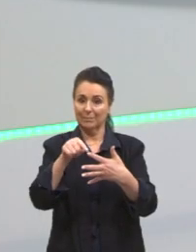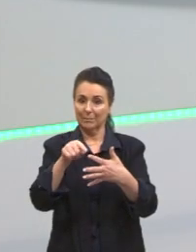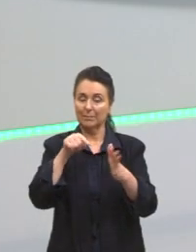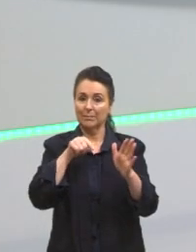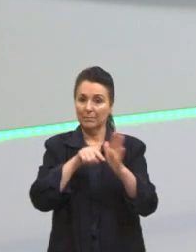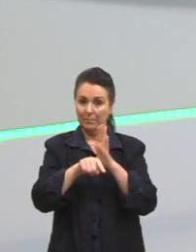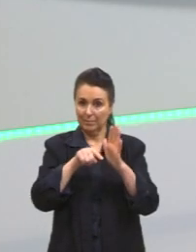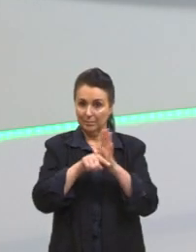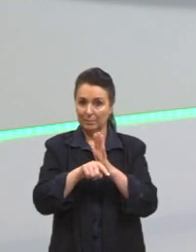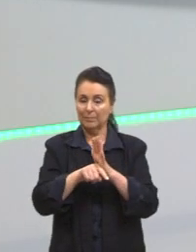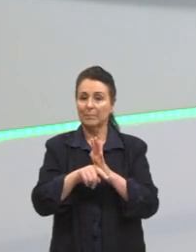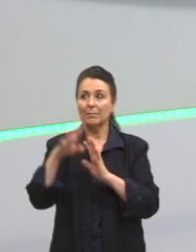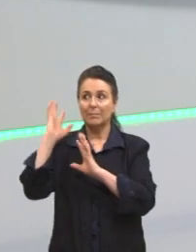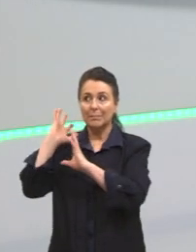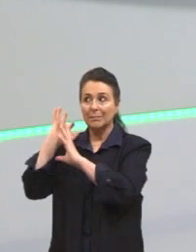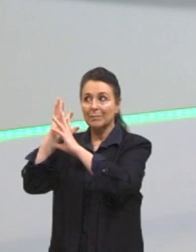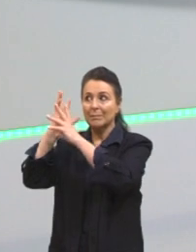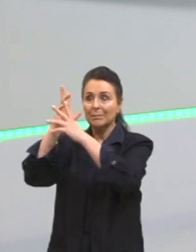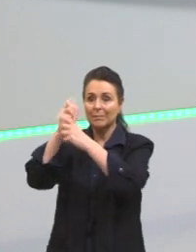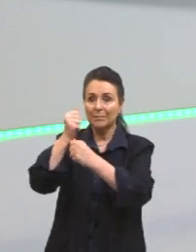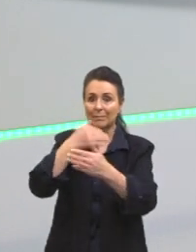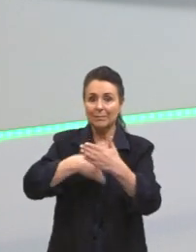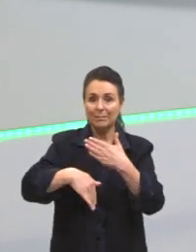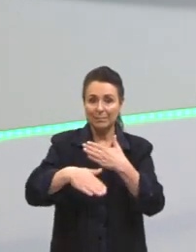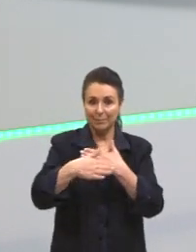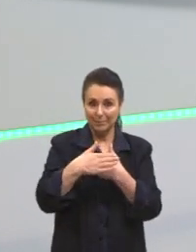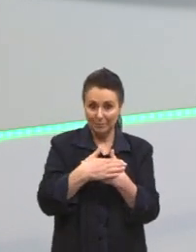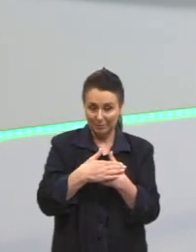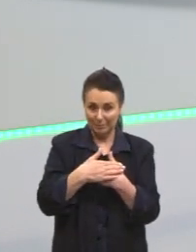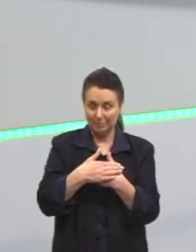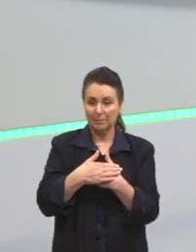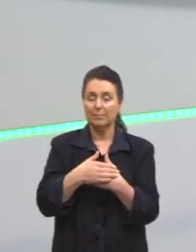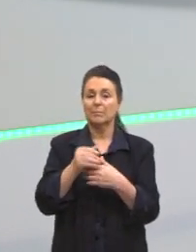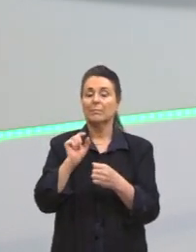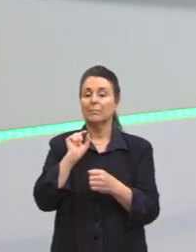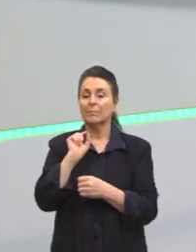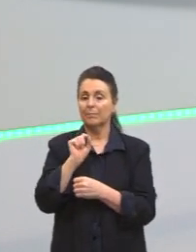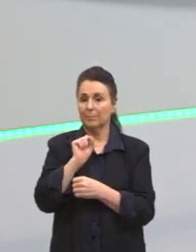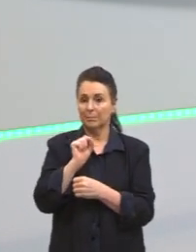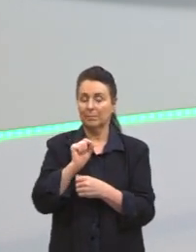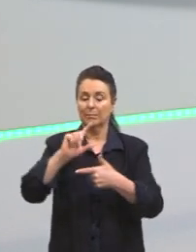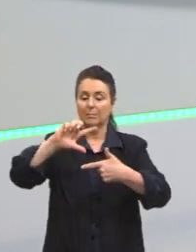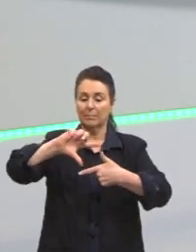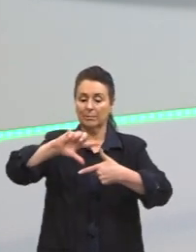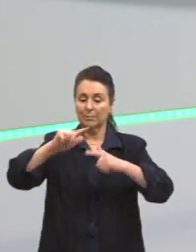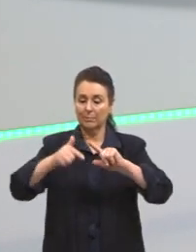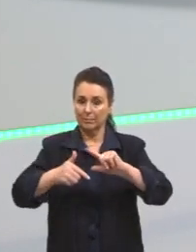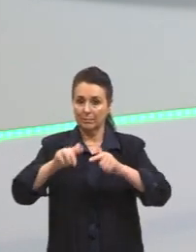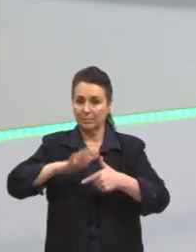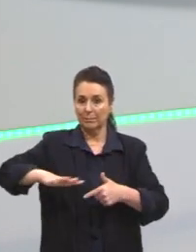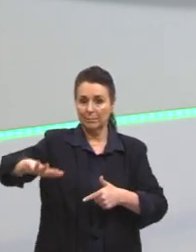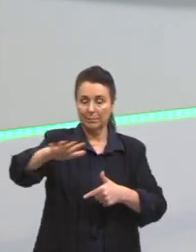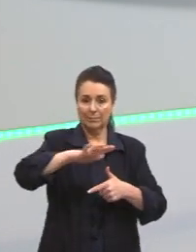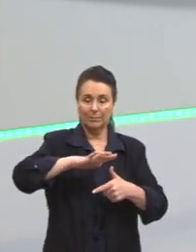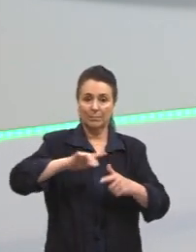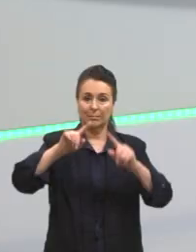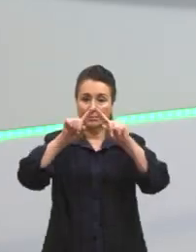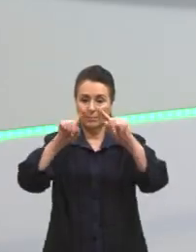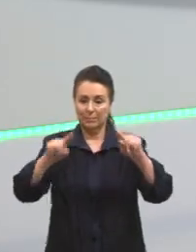foi para revisar de tudo um pouco, né, a parte da geometria plana, triângulos,